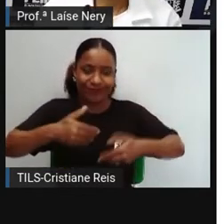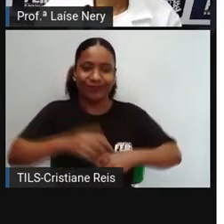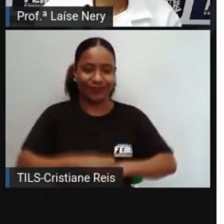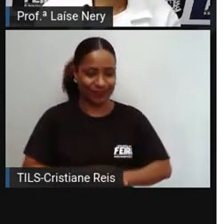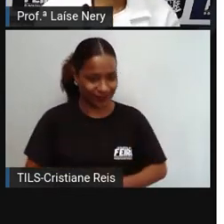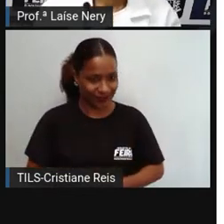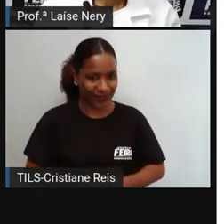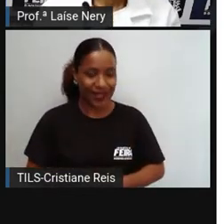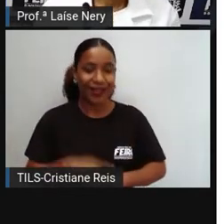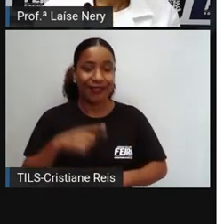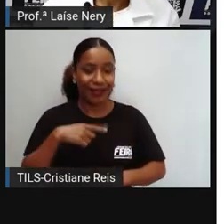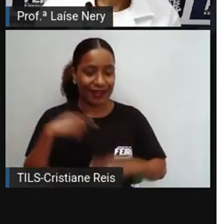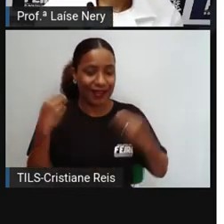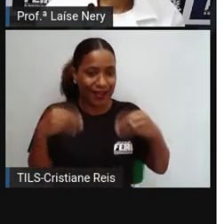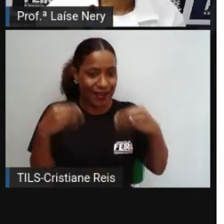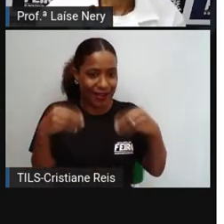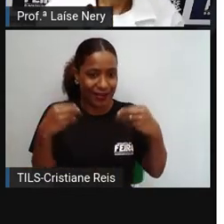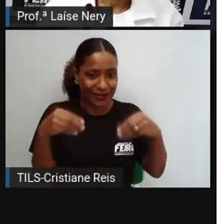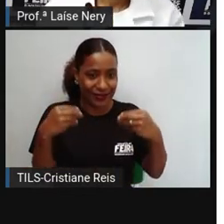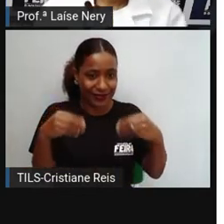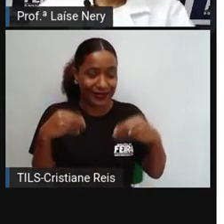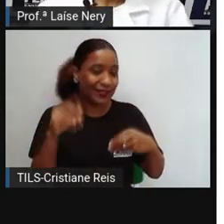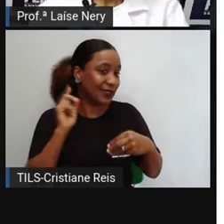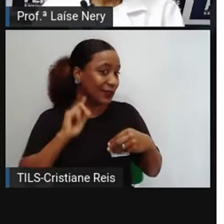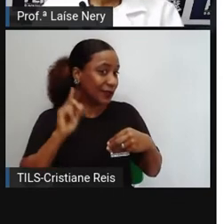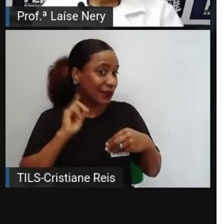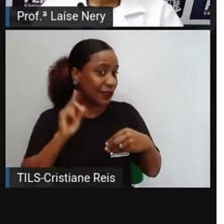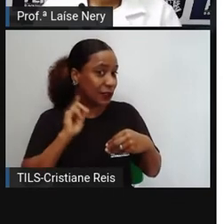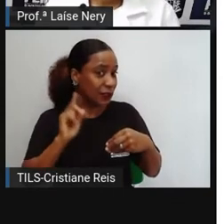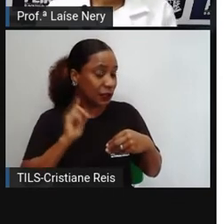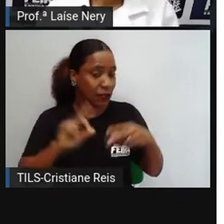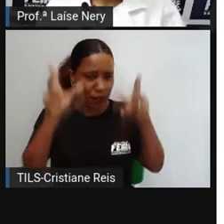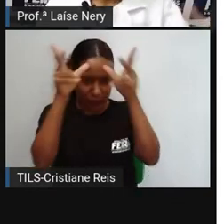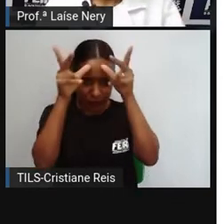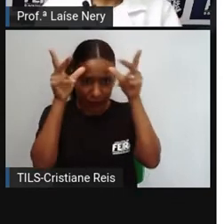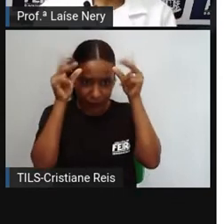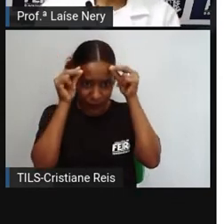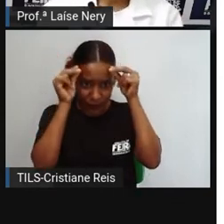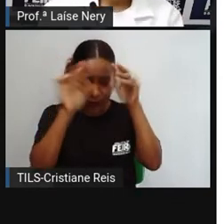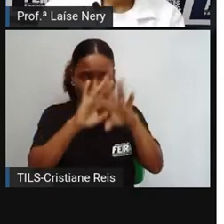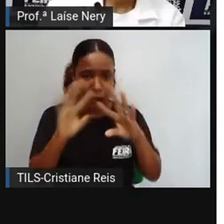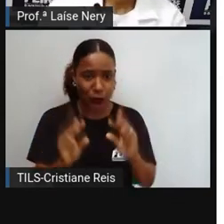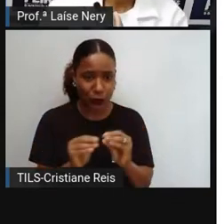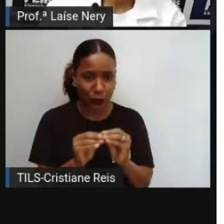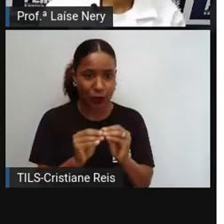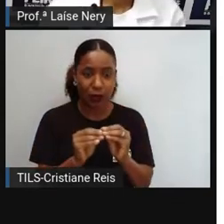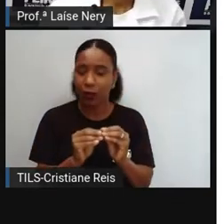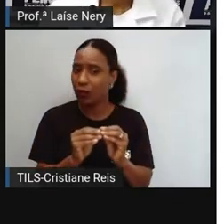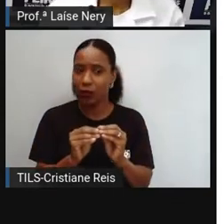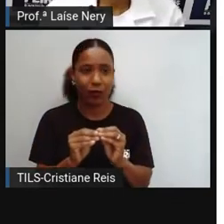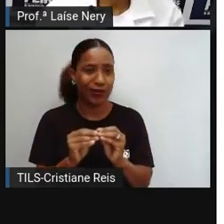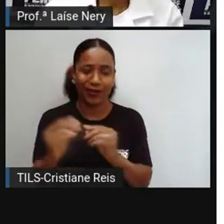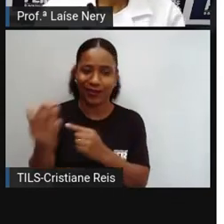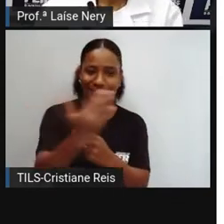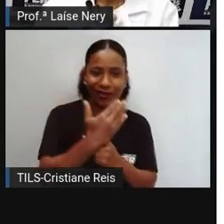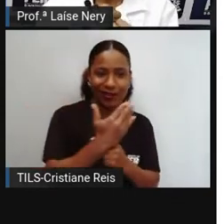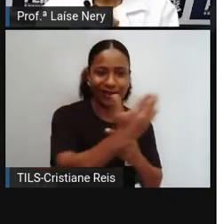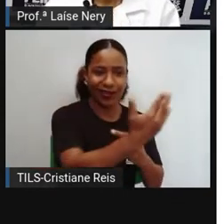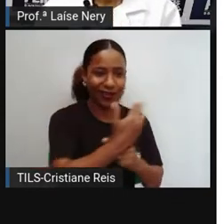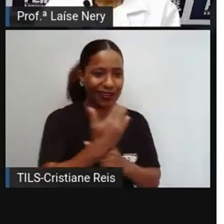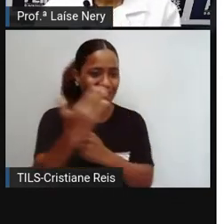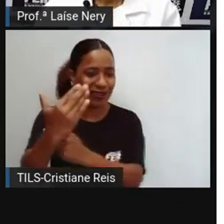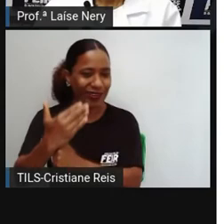enfermagem. Então, o autocuidado não pode ser uma ação coletiva, é uma ação individual. Então,